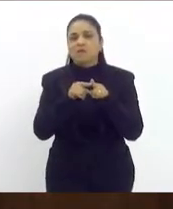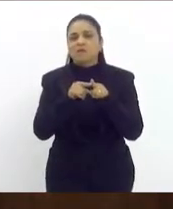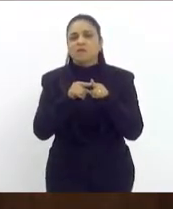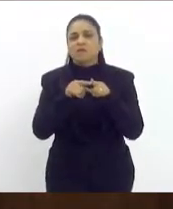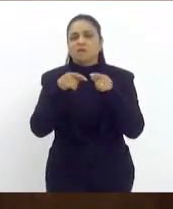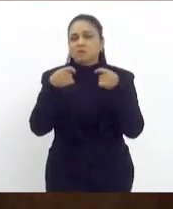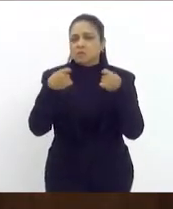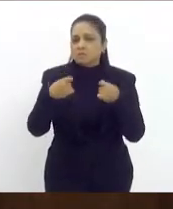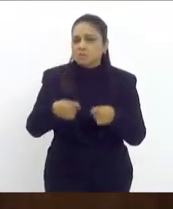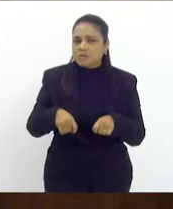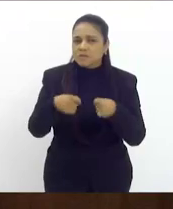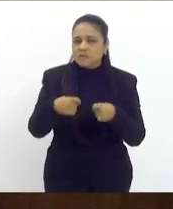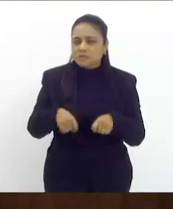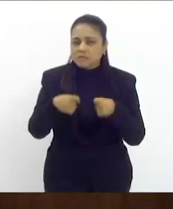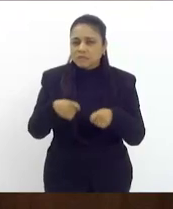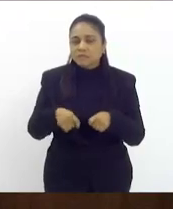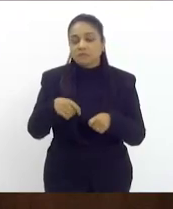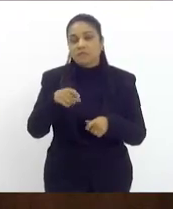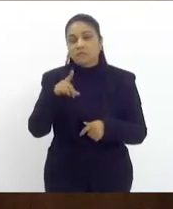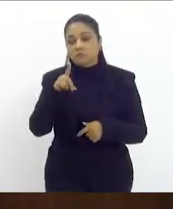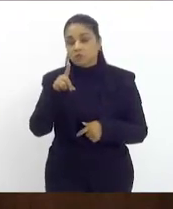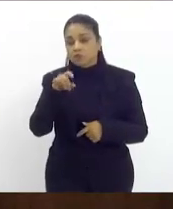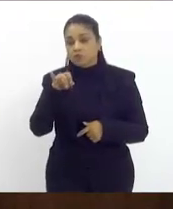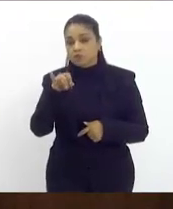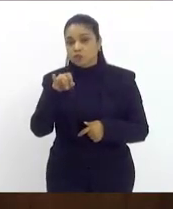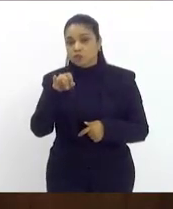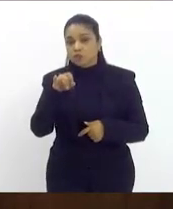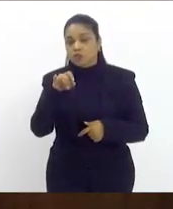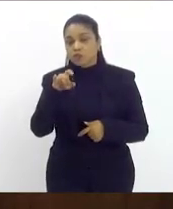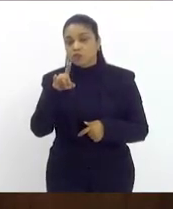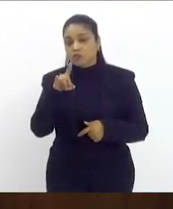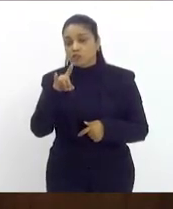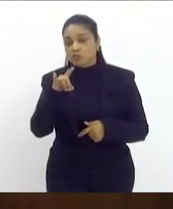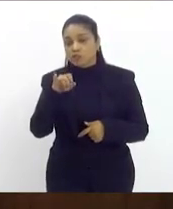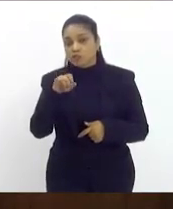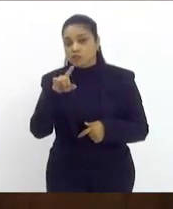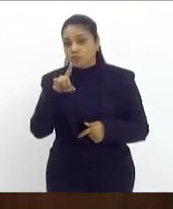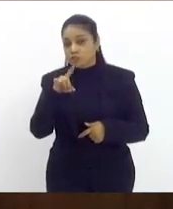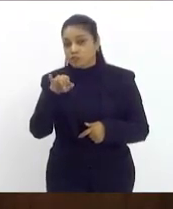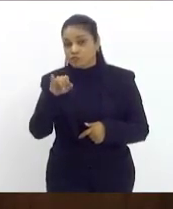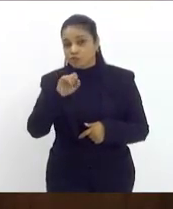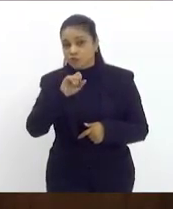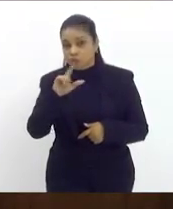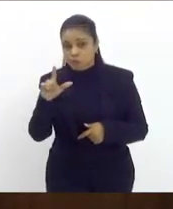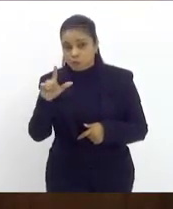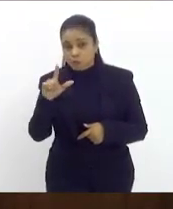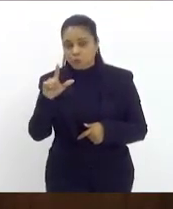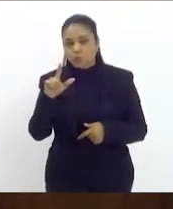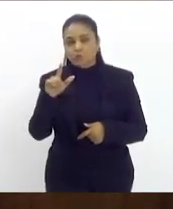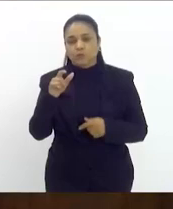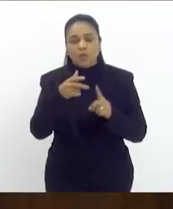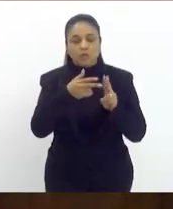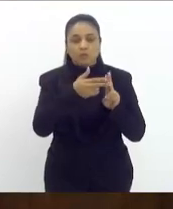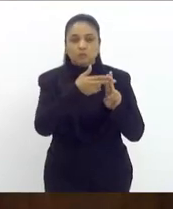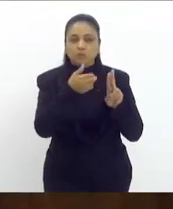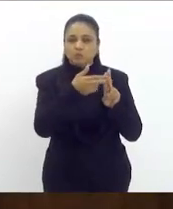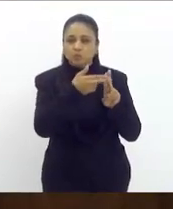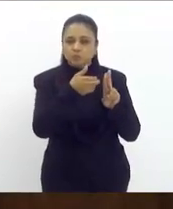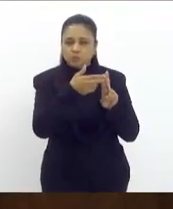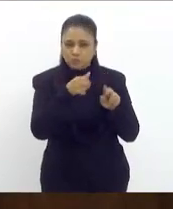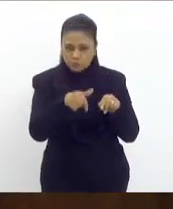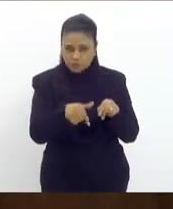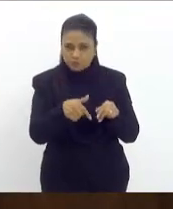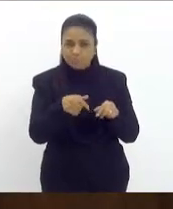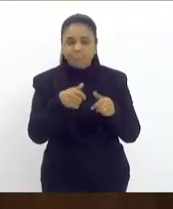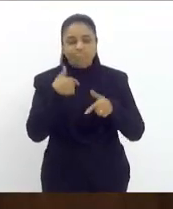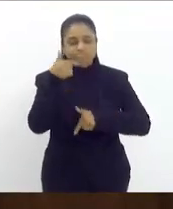do UDIU nas unidades de saúde, porque trabalharia